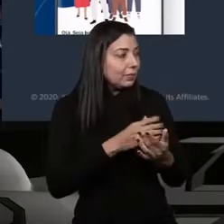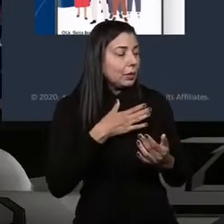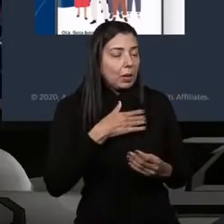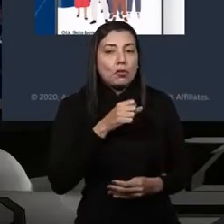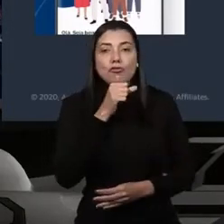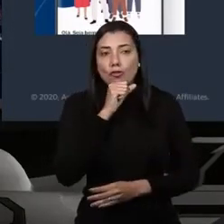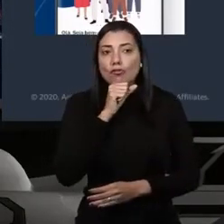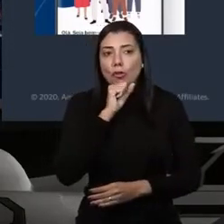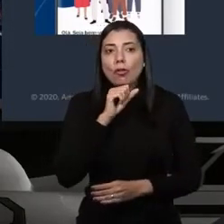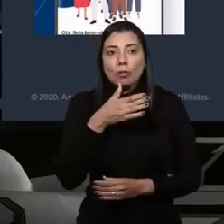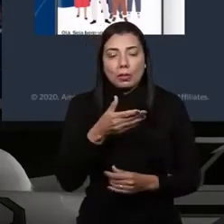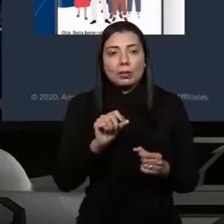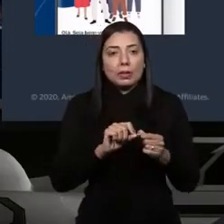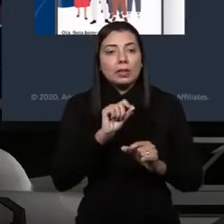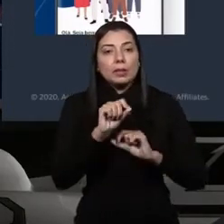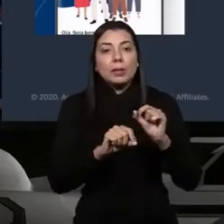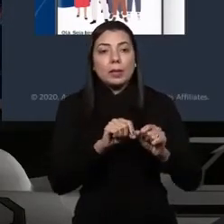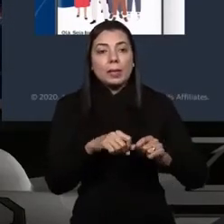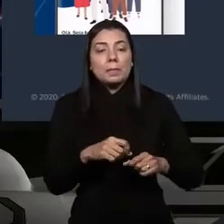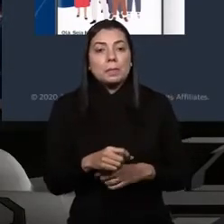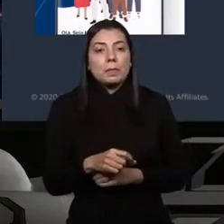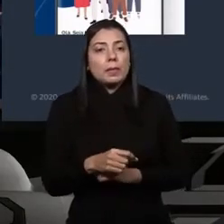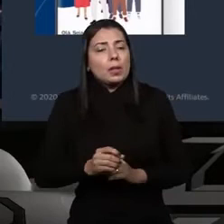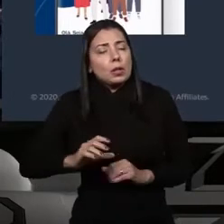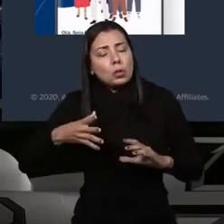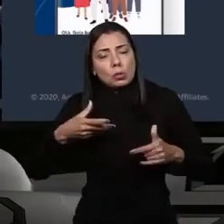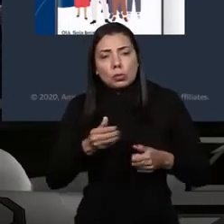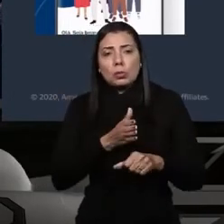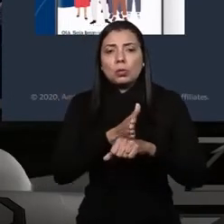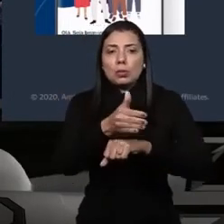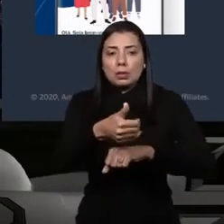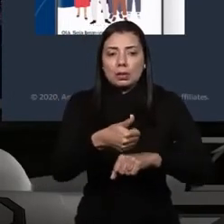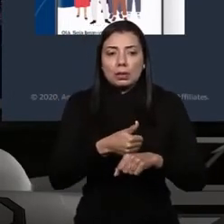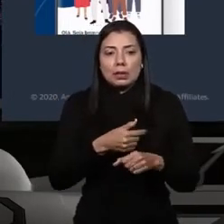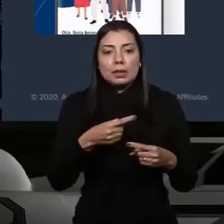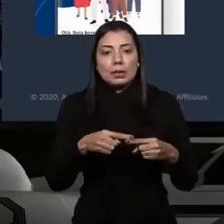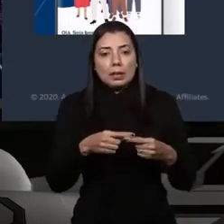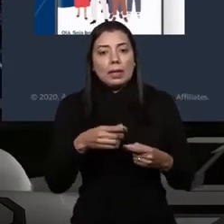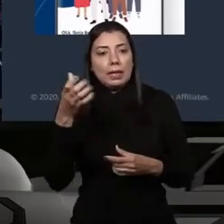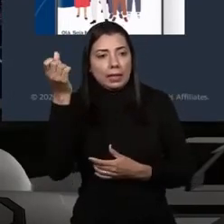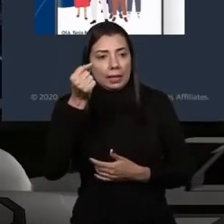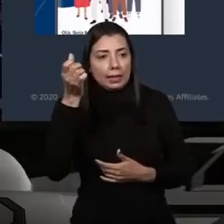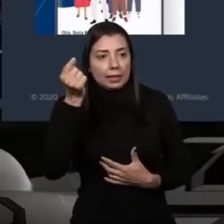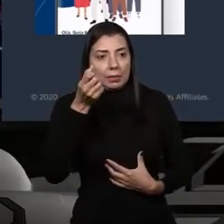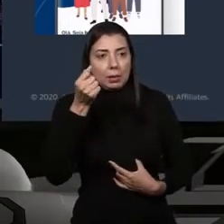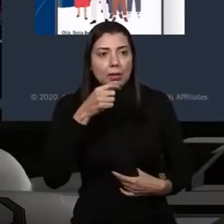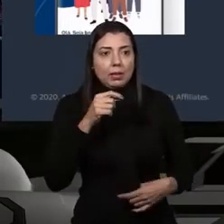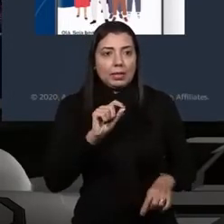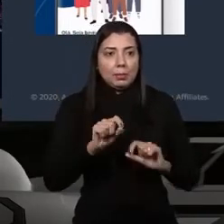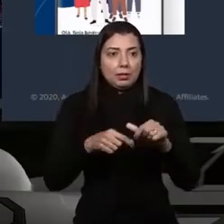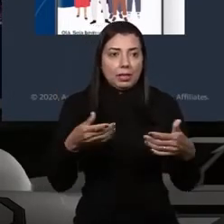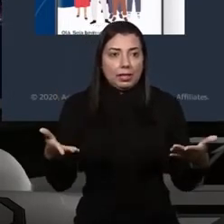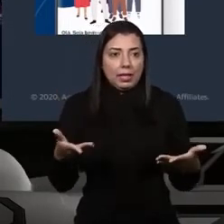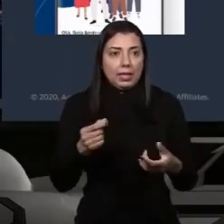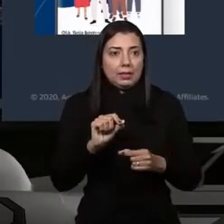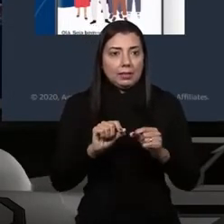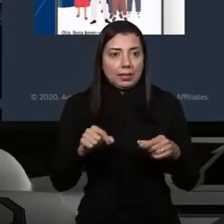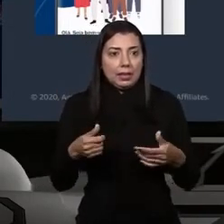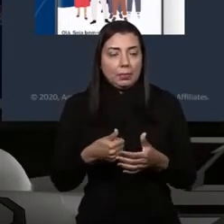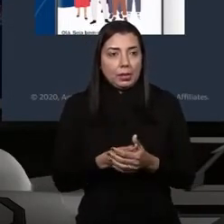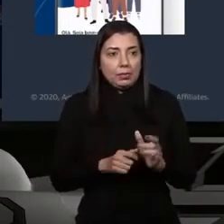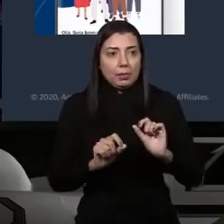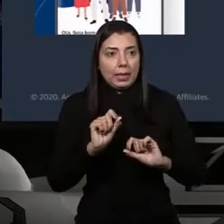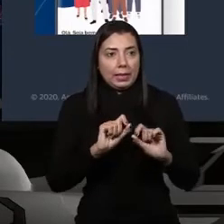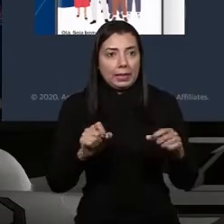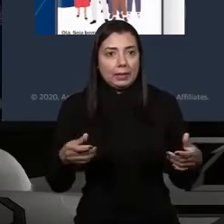avós poderem fazer todo o acesso e gestão do benefício. Então, são soluções que, de fato,